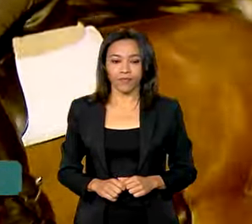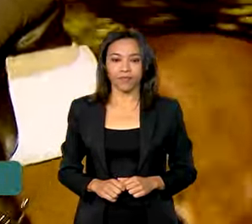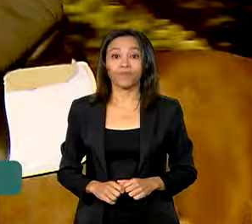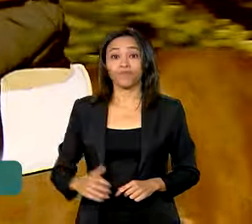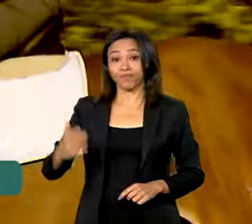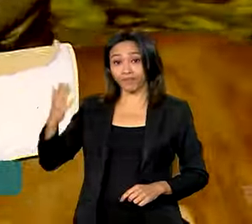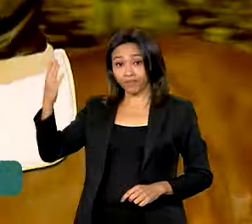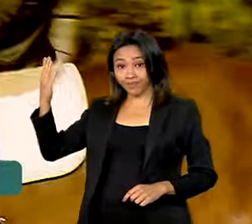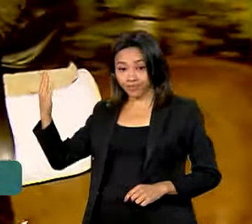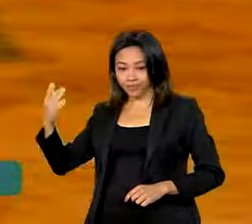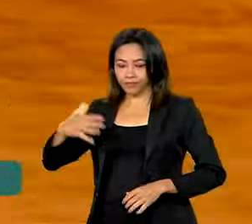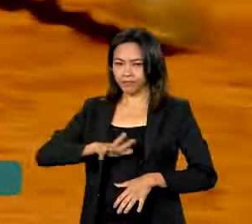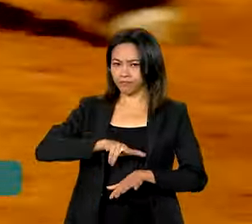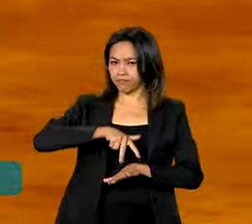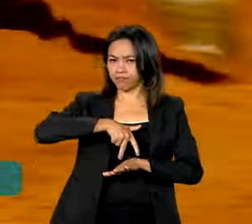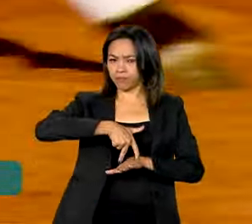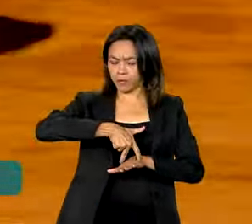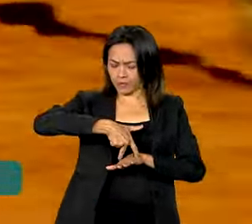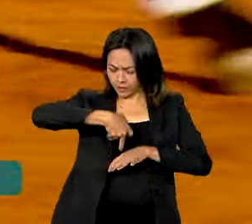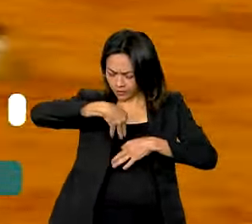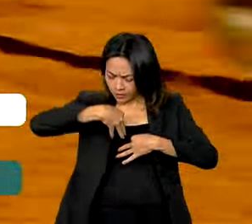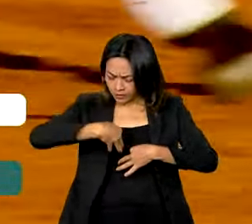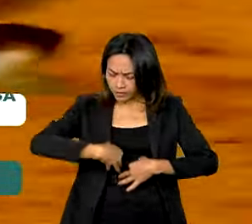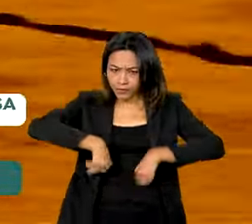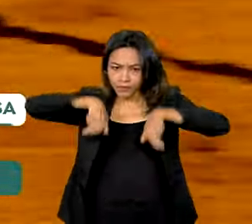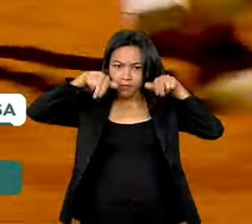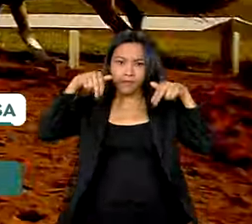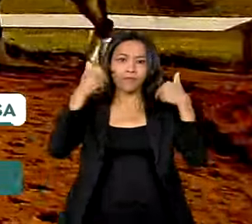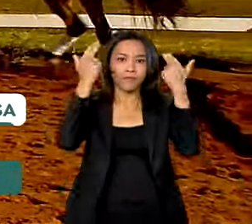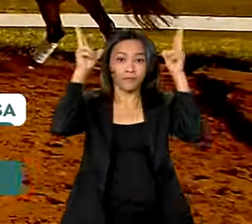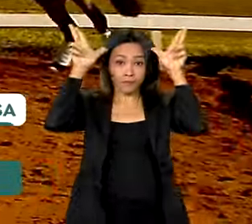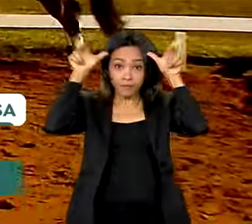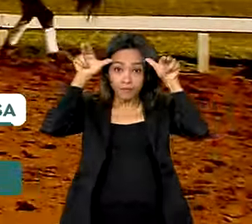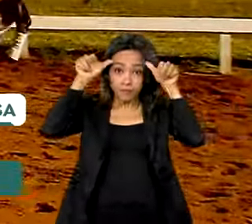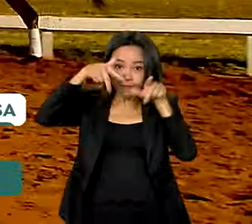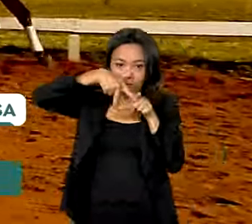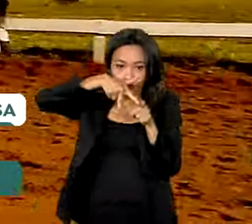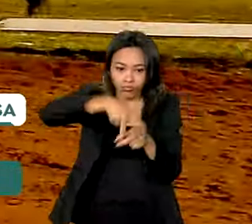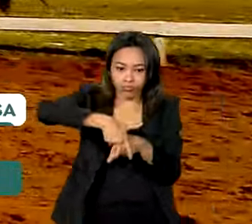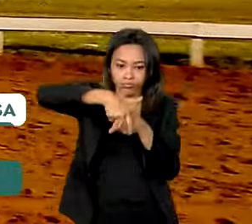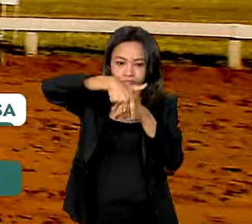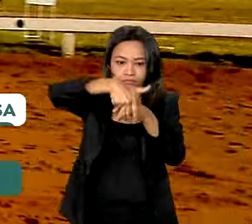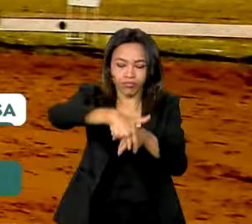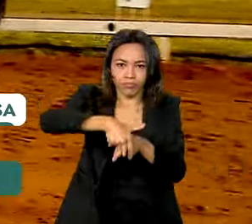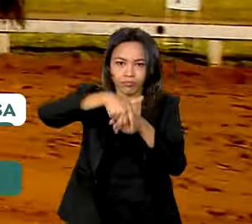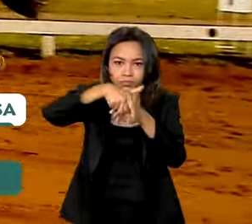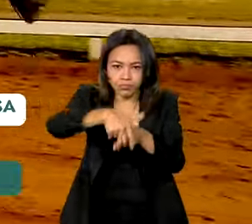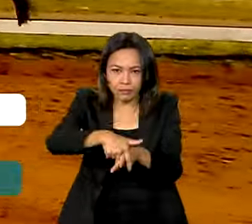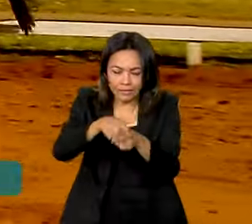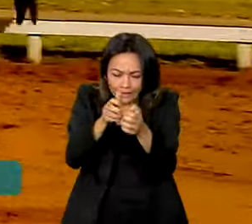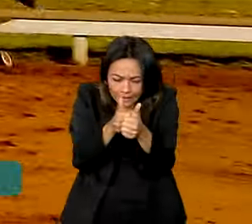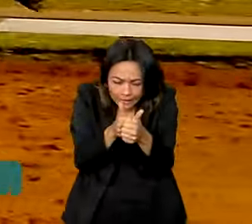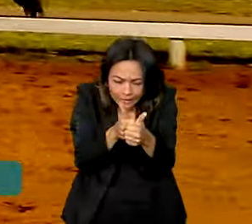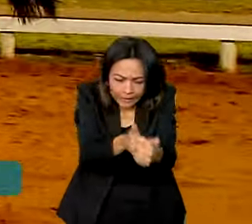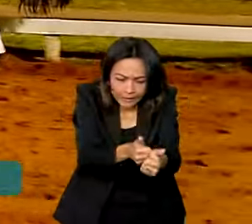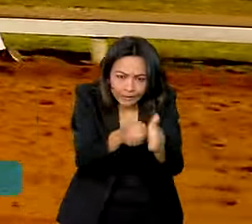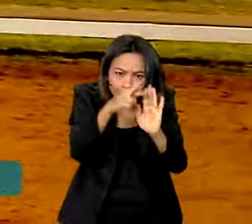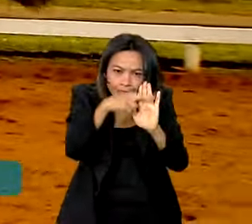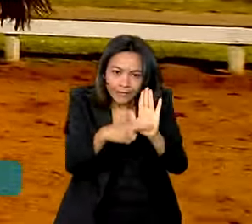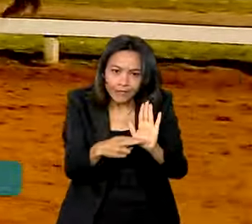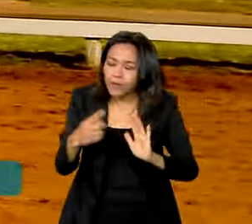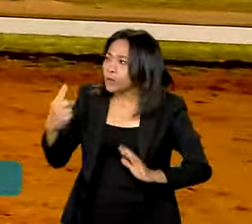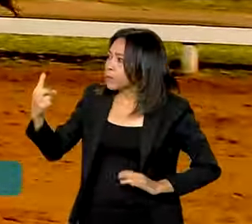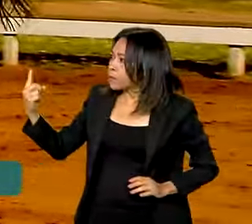Movimentos elegantes e precisos aliados à técnica e disciplina fazem do hipismo de adestramento uma